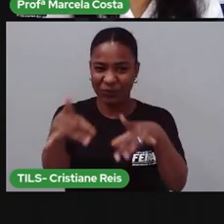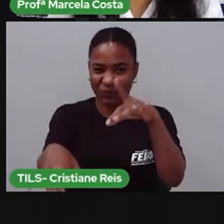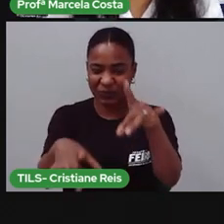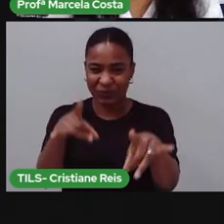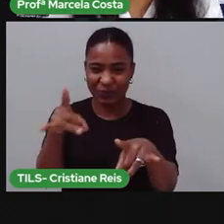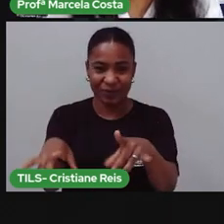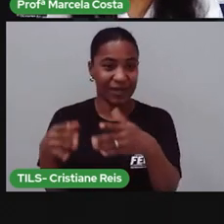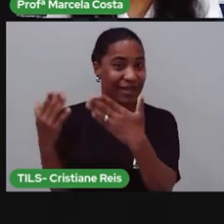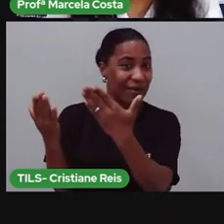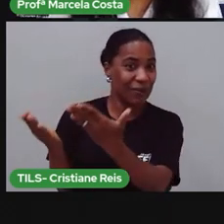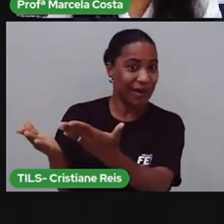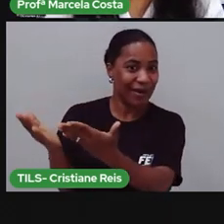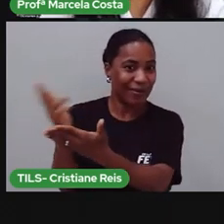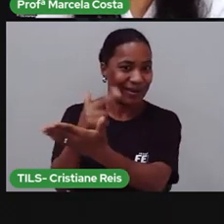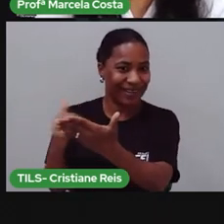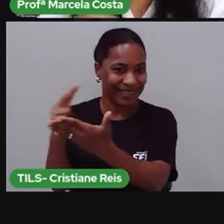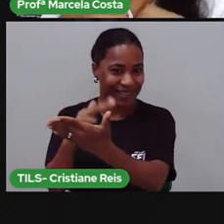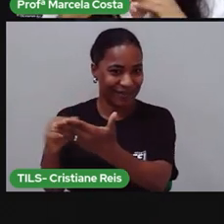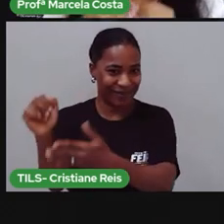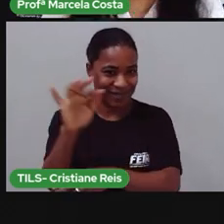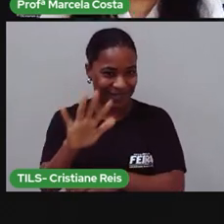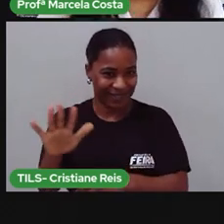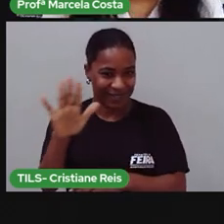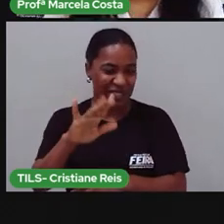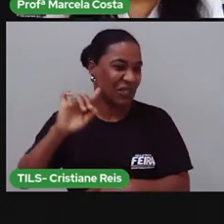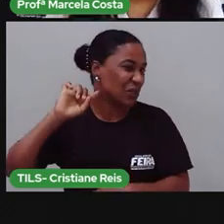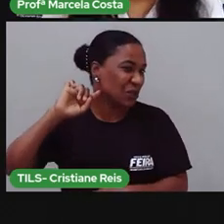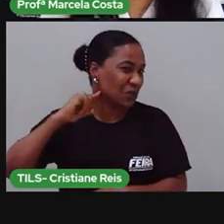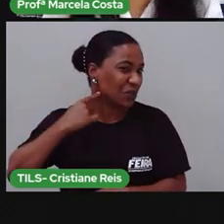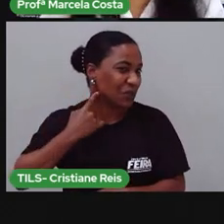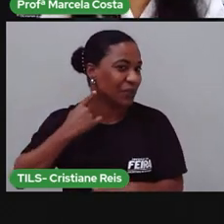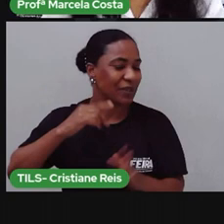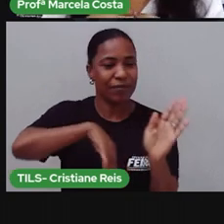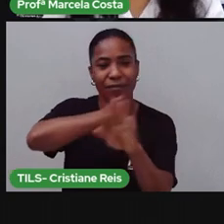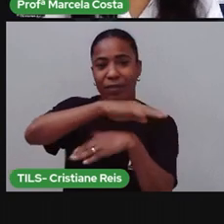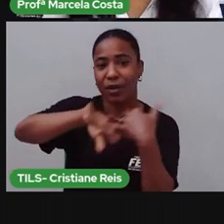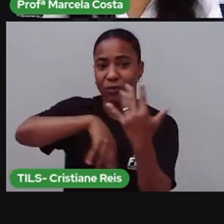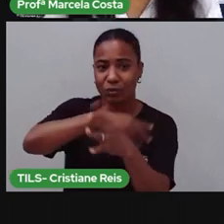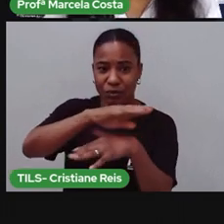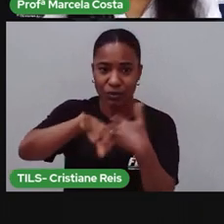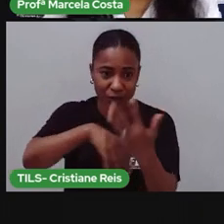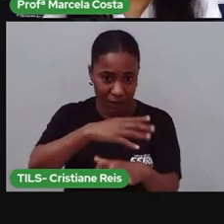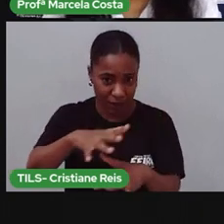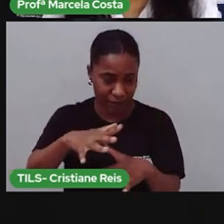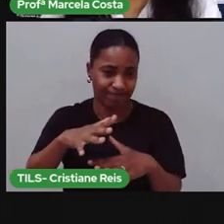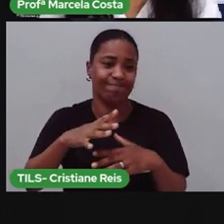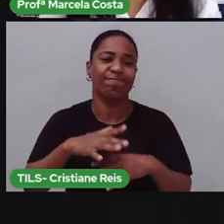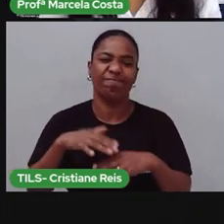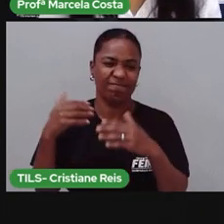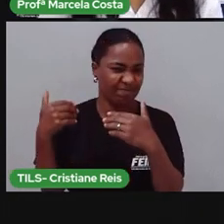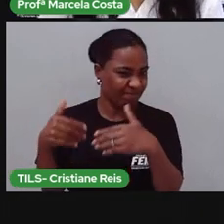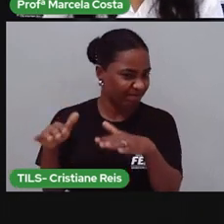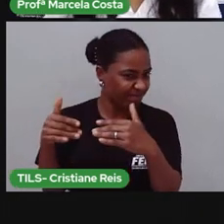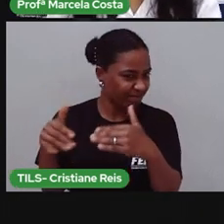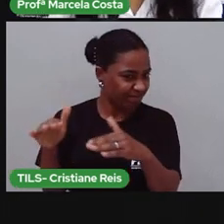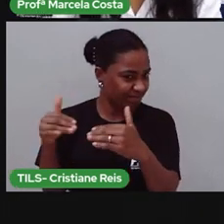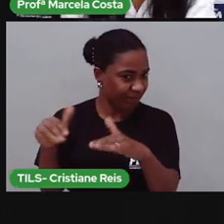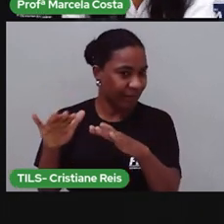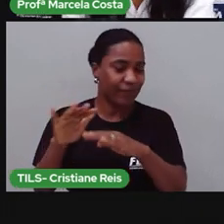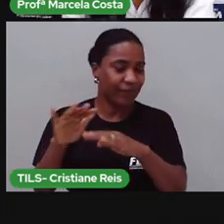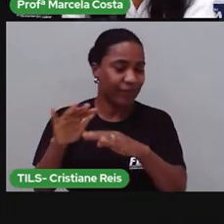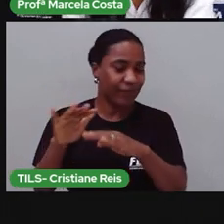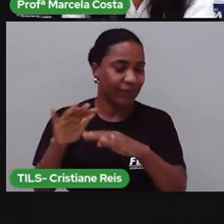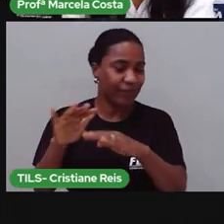eu estou mostrando uma imagem para você. Toda bagunçada. Tudo sujo e misturado. E agora,